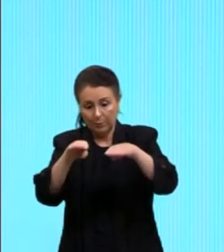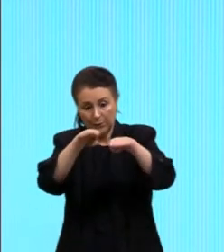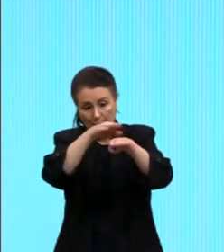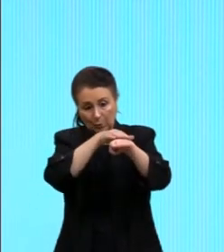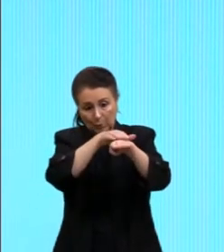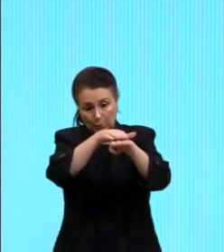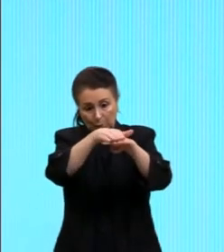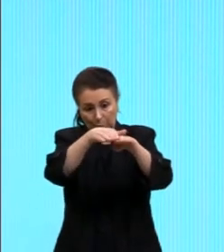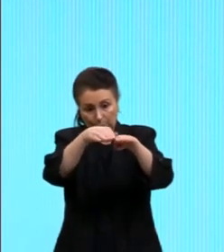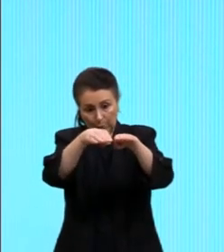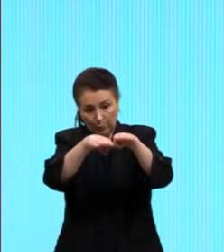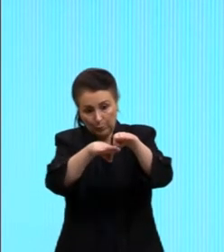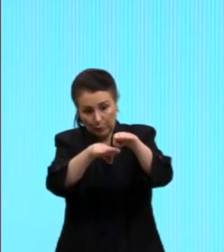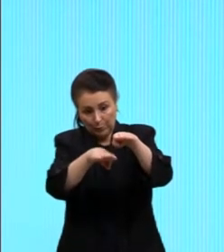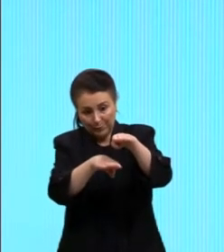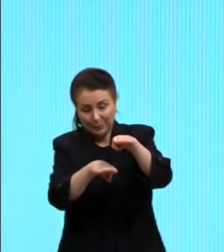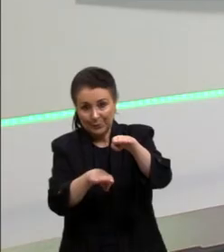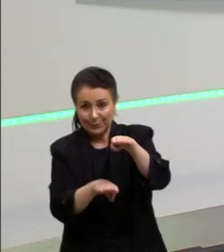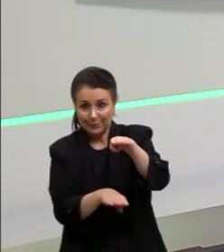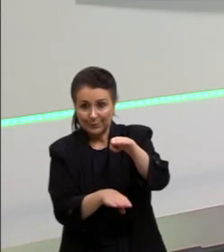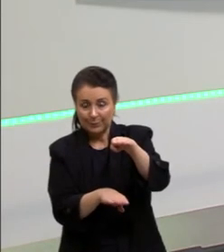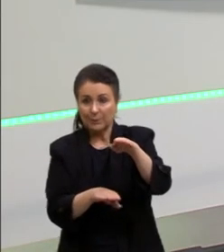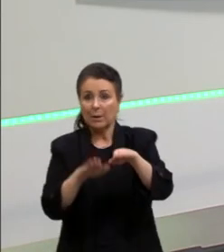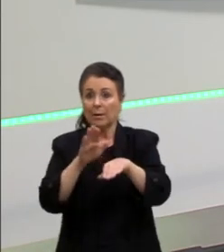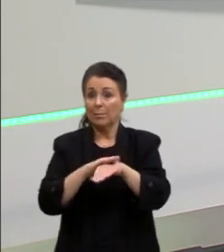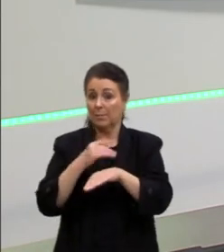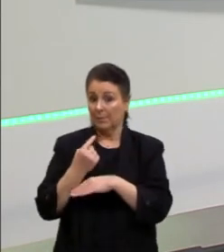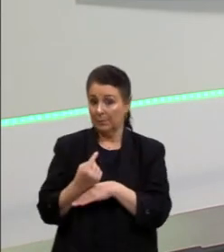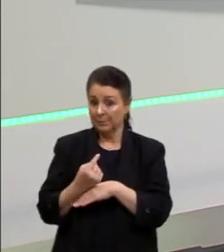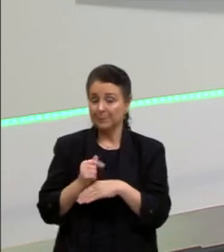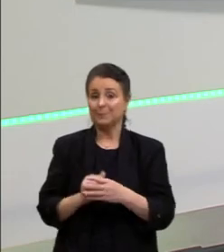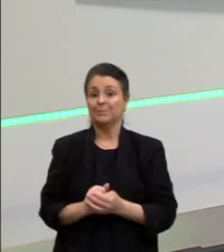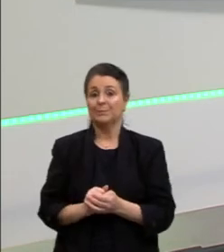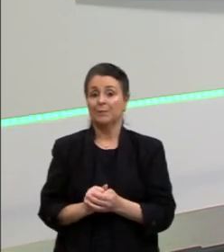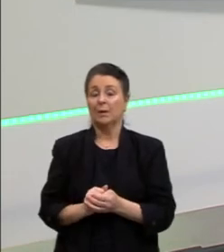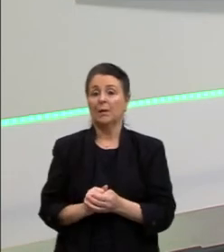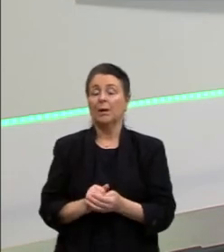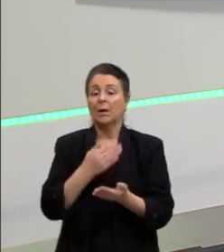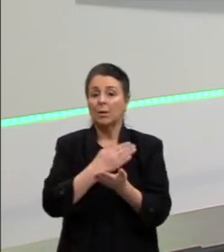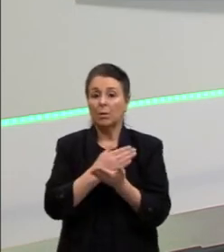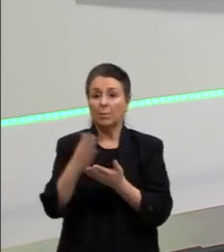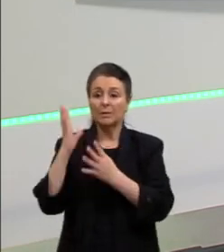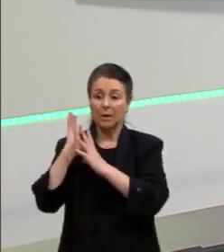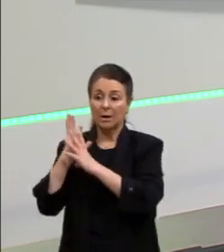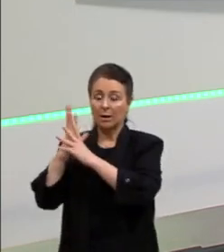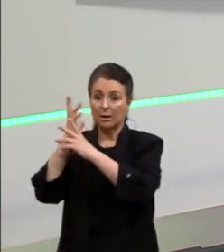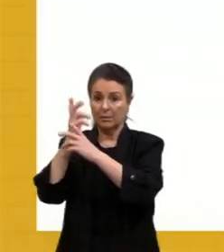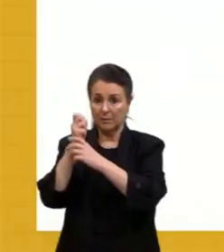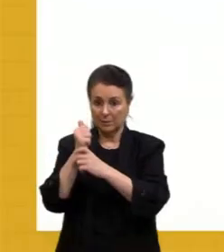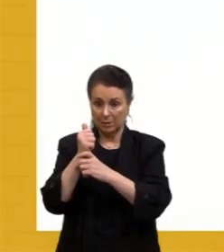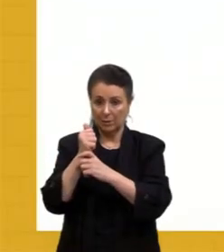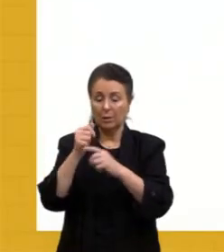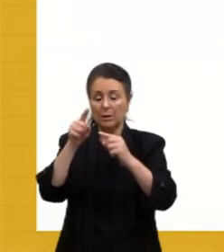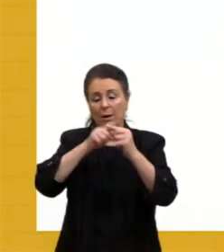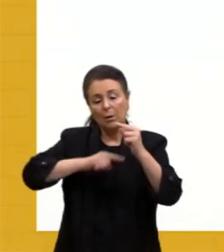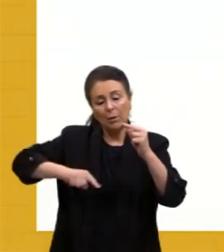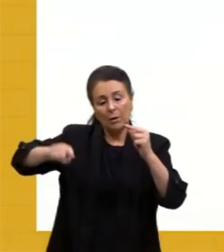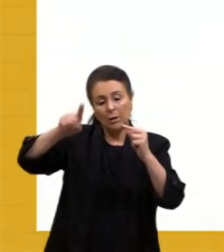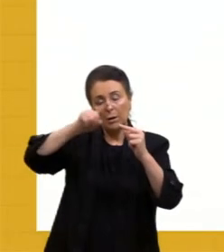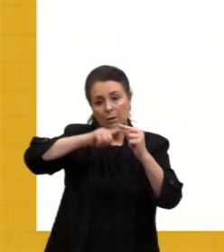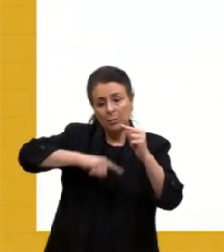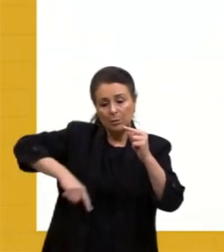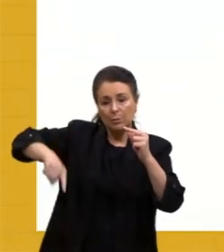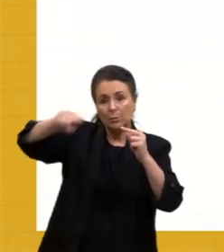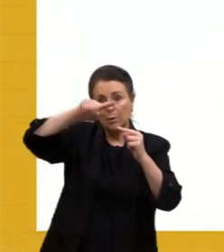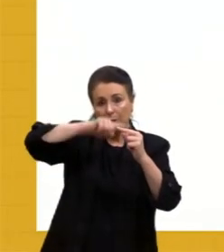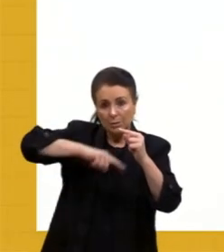assim que vai funcionar. Vamos ver aqui mais um, então? E aí nós entramos na circulação geral da atmosfera, tá,